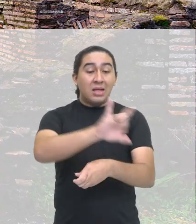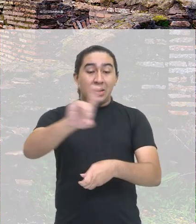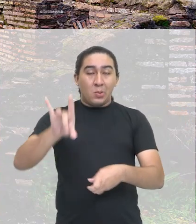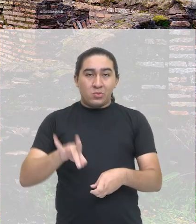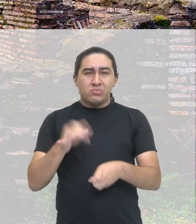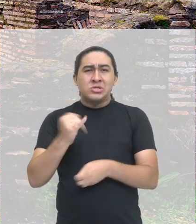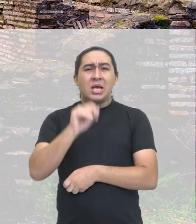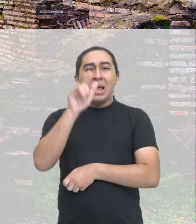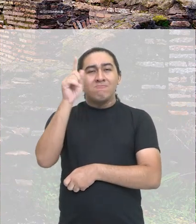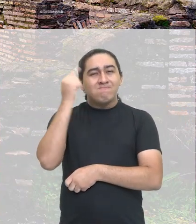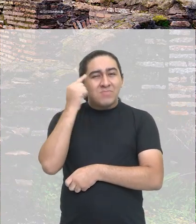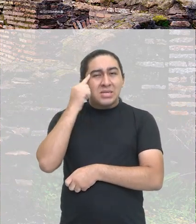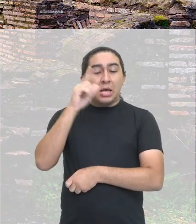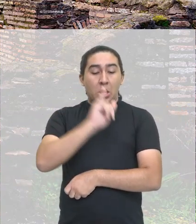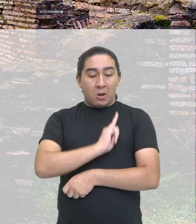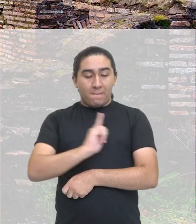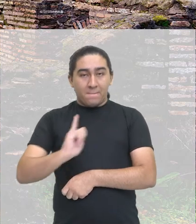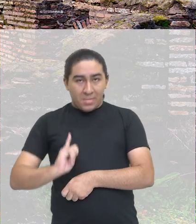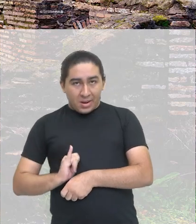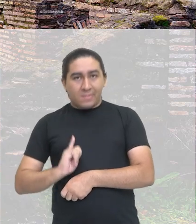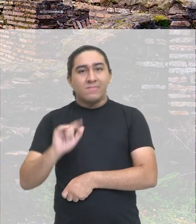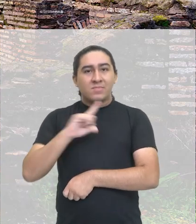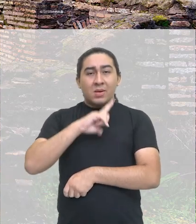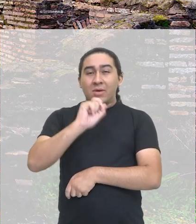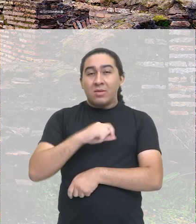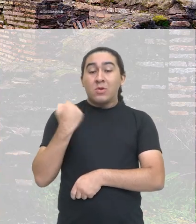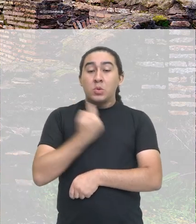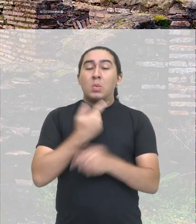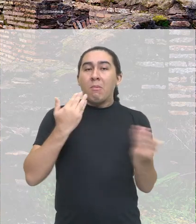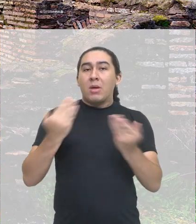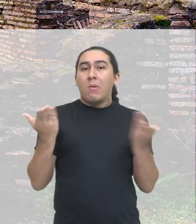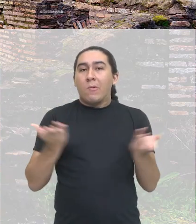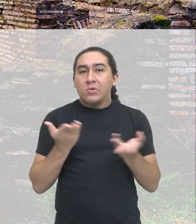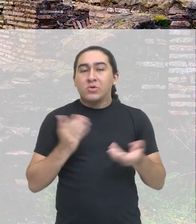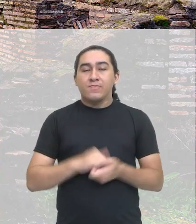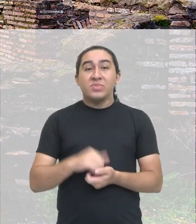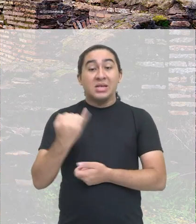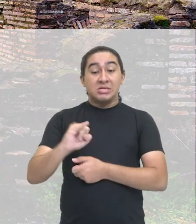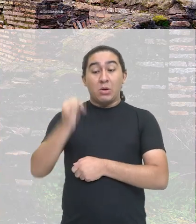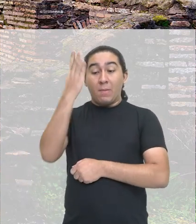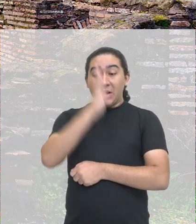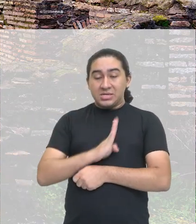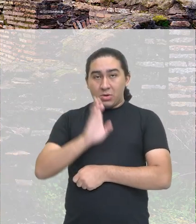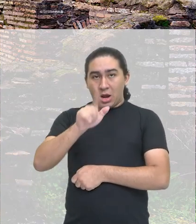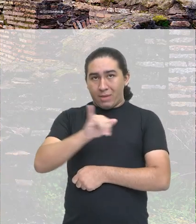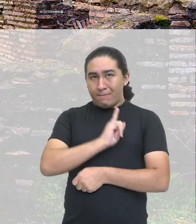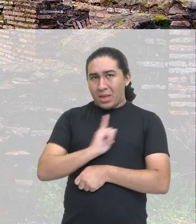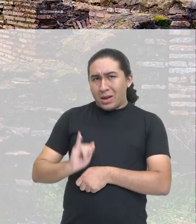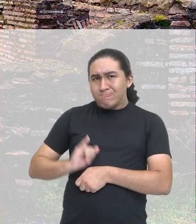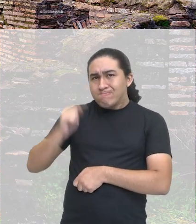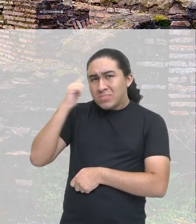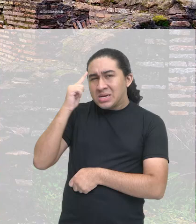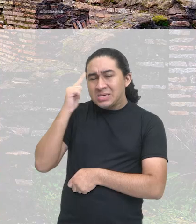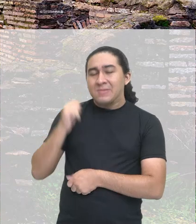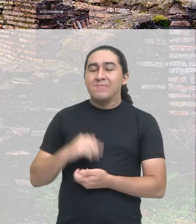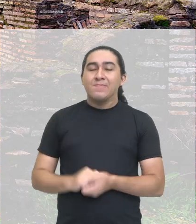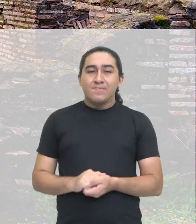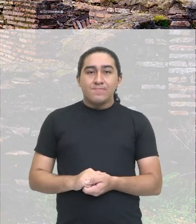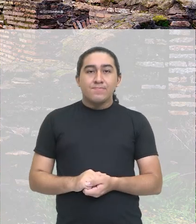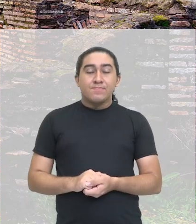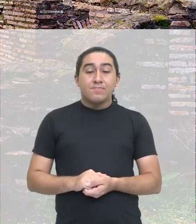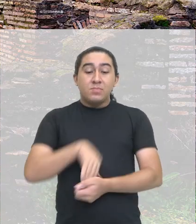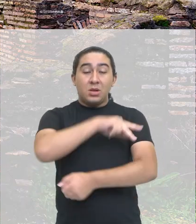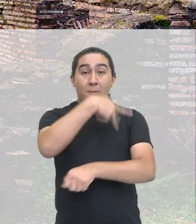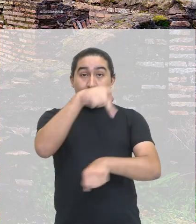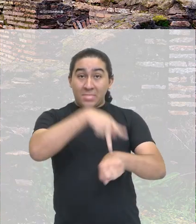Império, vamos colocar nesses termos, trazendo uma comparação com hoje em dia, se o Brasil fosse um Império, o Brasil é um